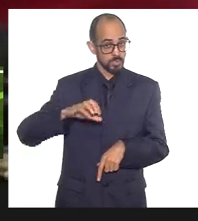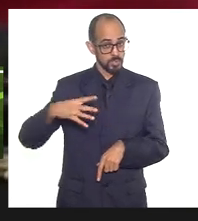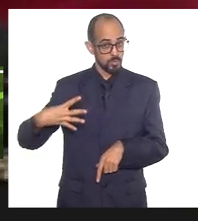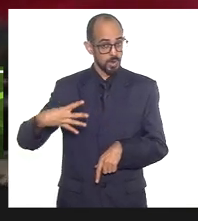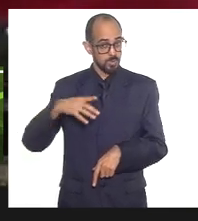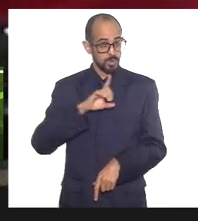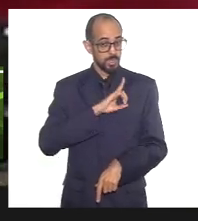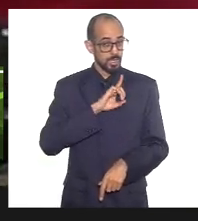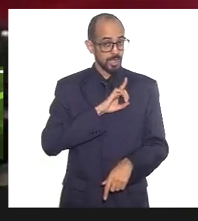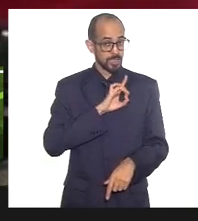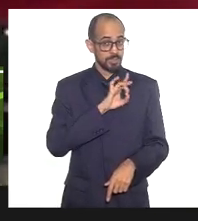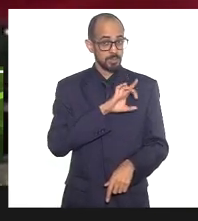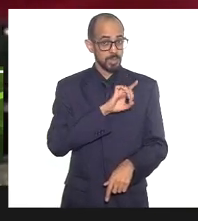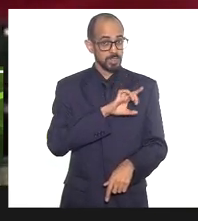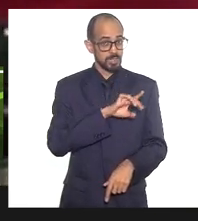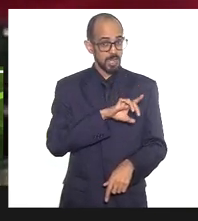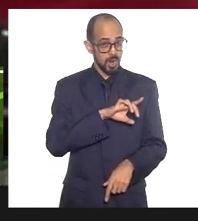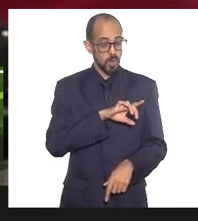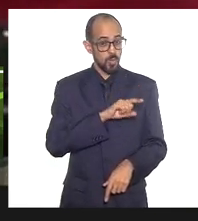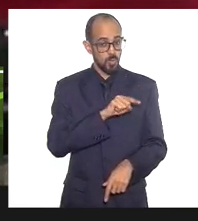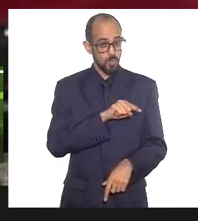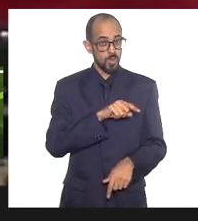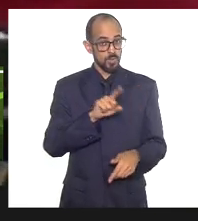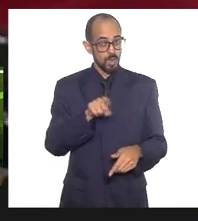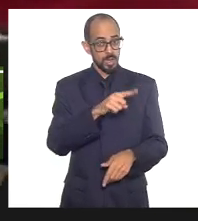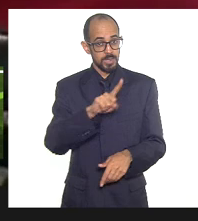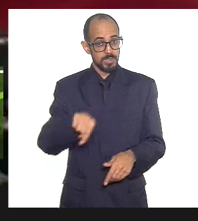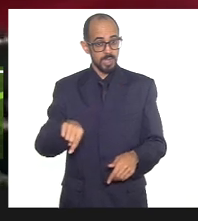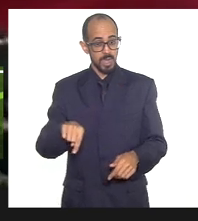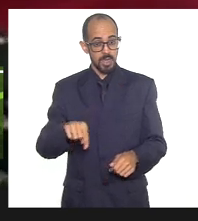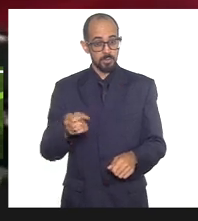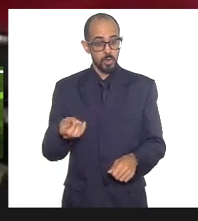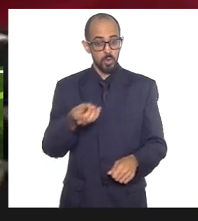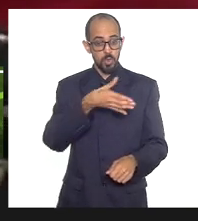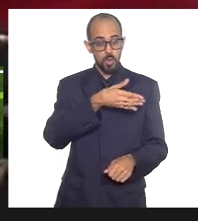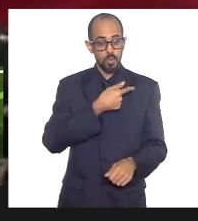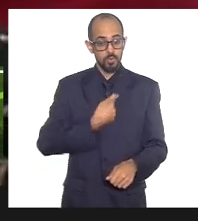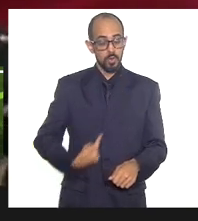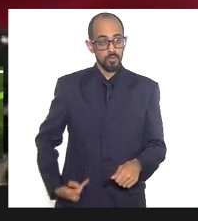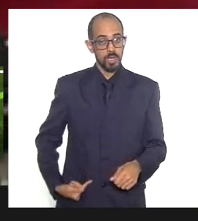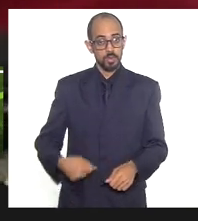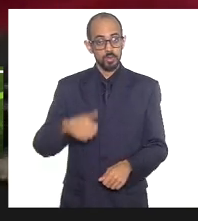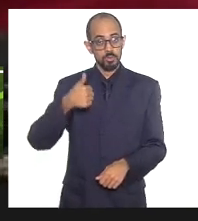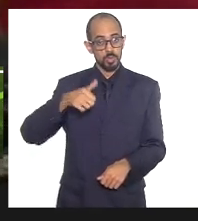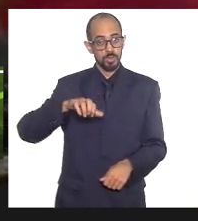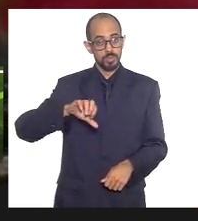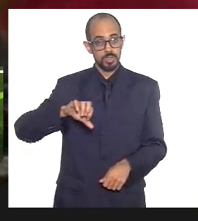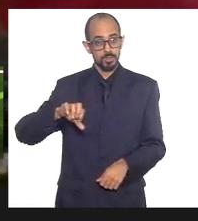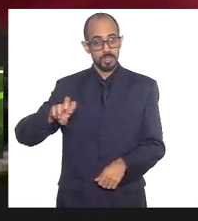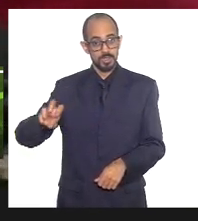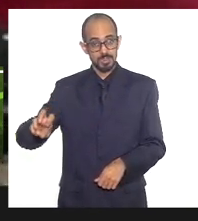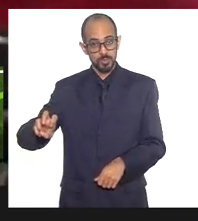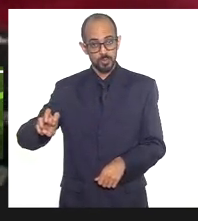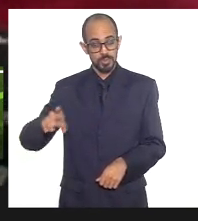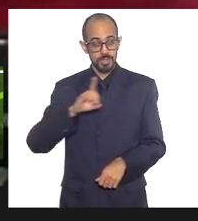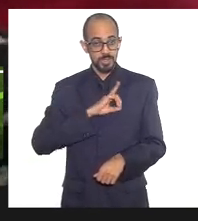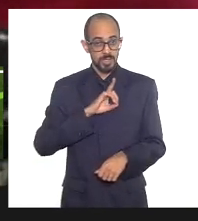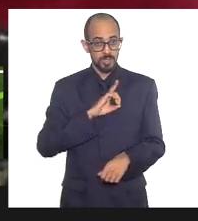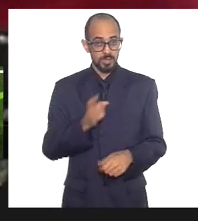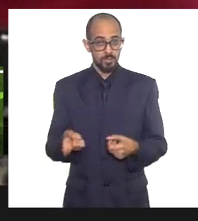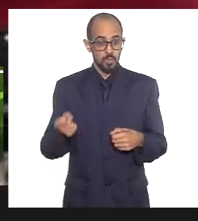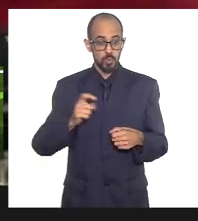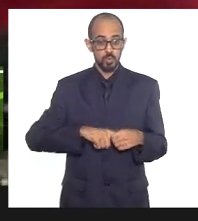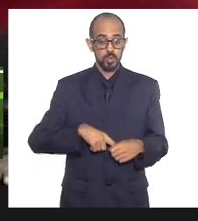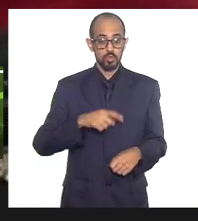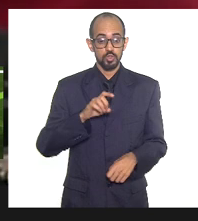e ela foi extinta por uma canetada do novo governador em 1995. E essa delegacia só voltou em